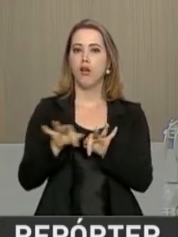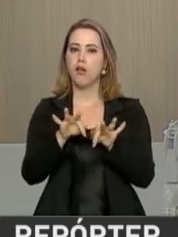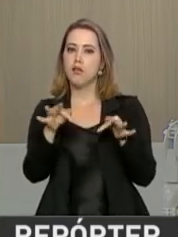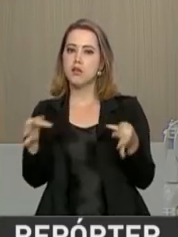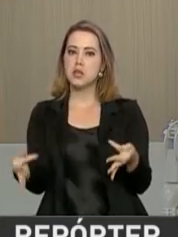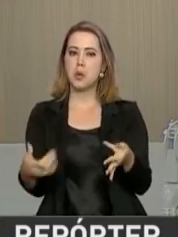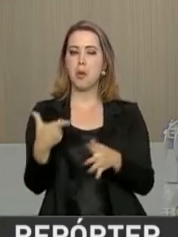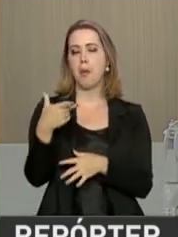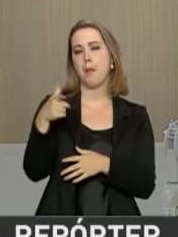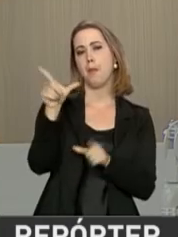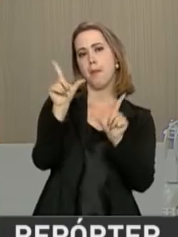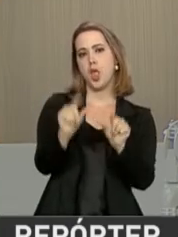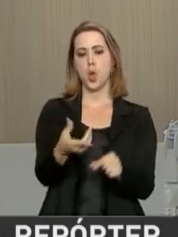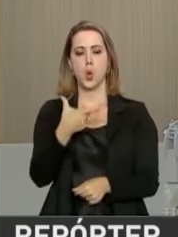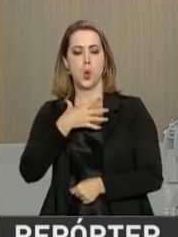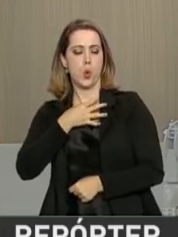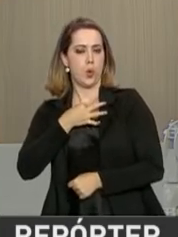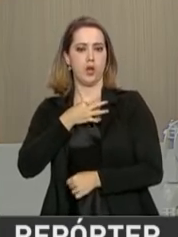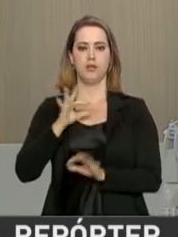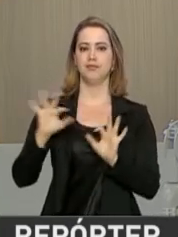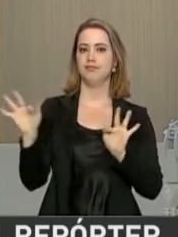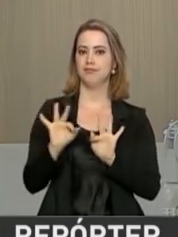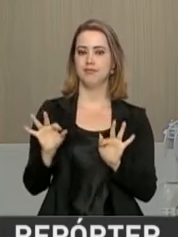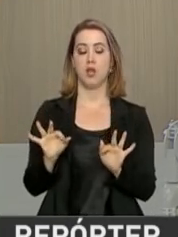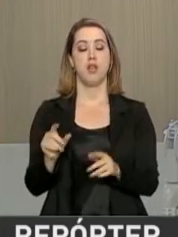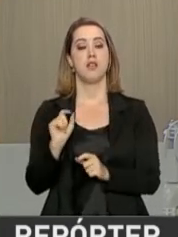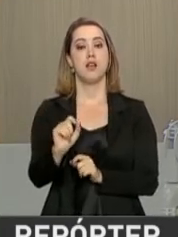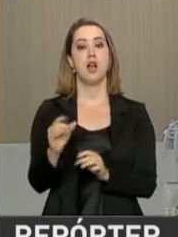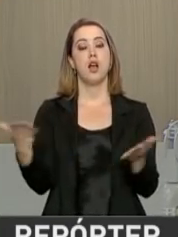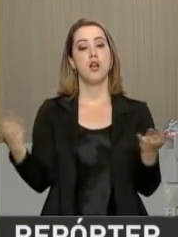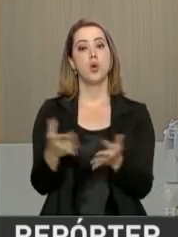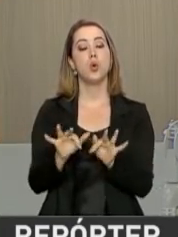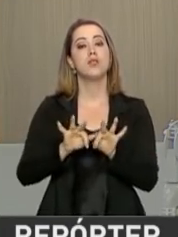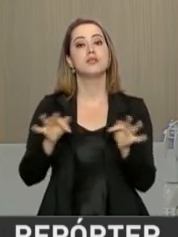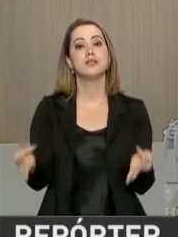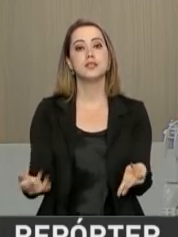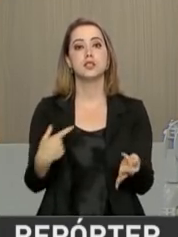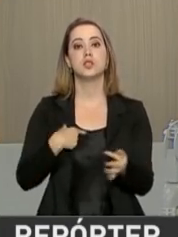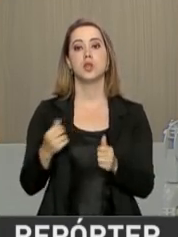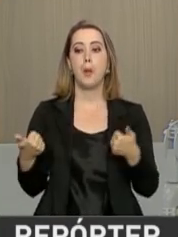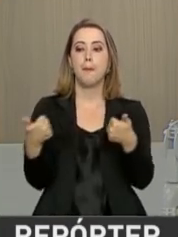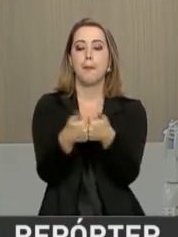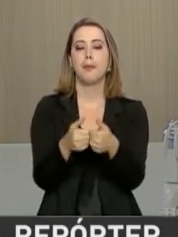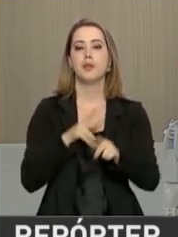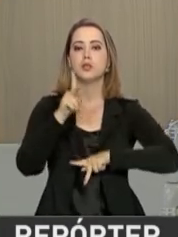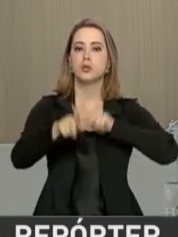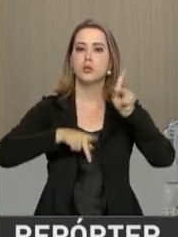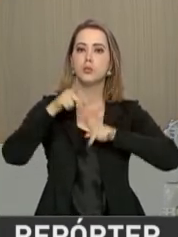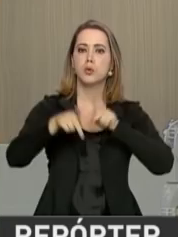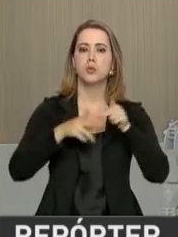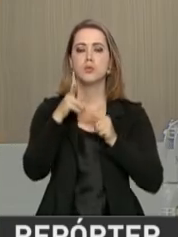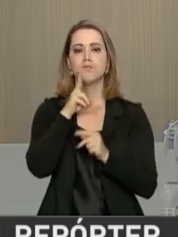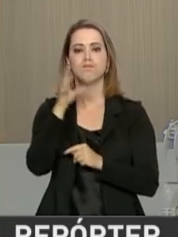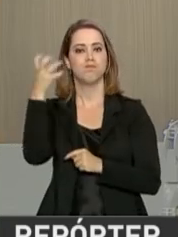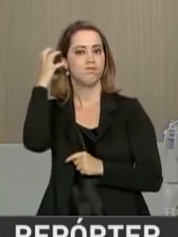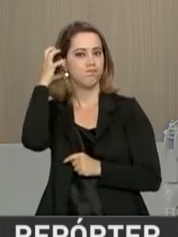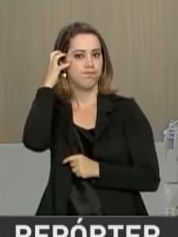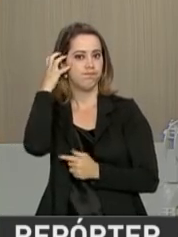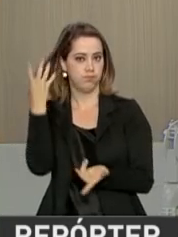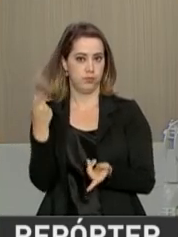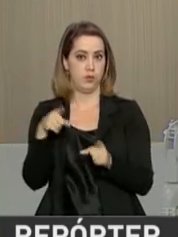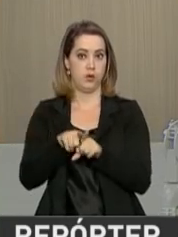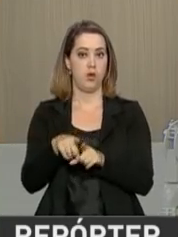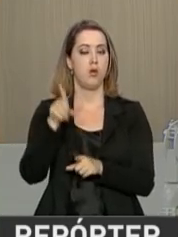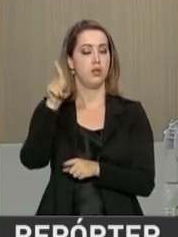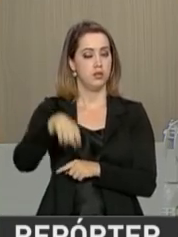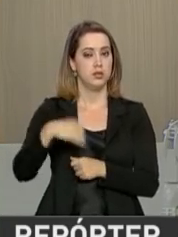sem gravata, um pouco mais próxima da população que ouve rádio. E isso é extremamente importante. Eu acho que o rádio é a